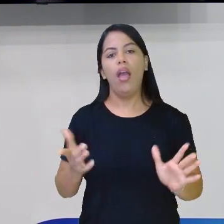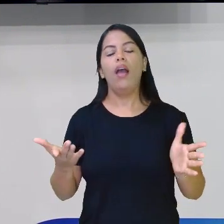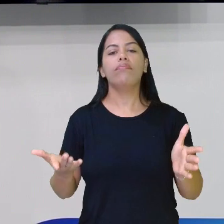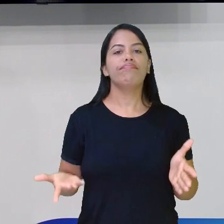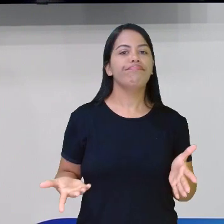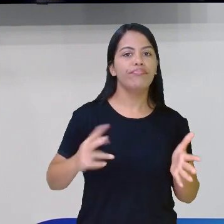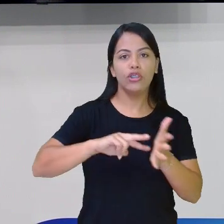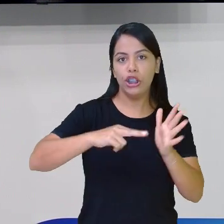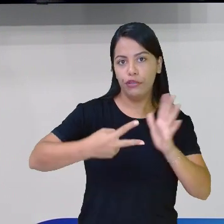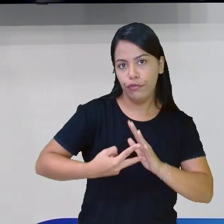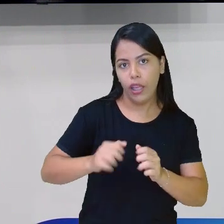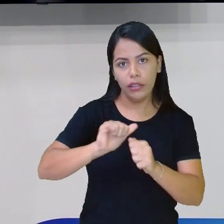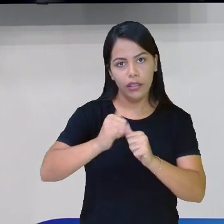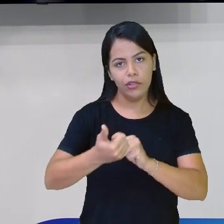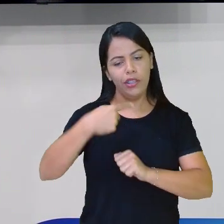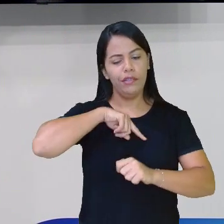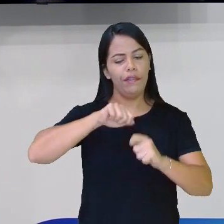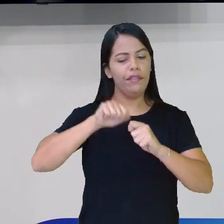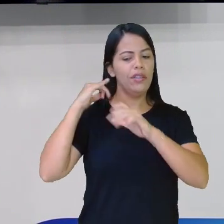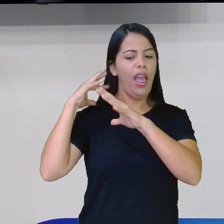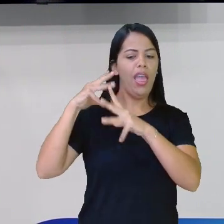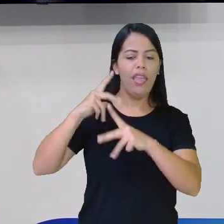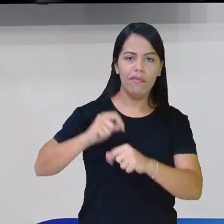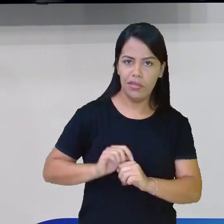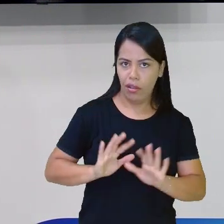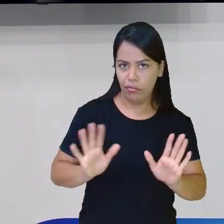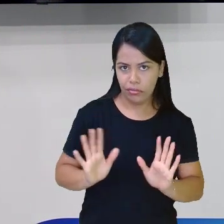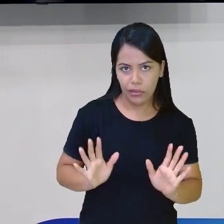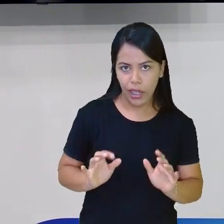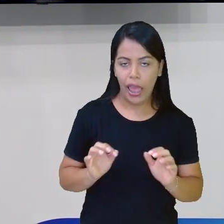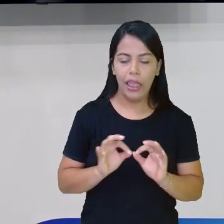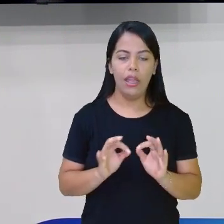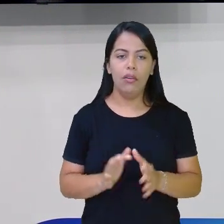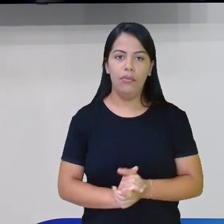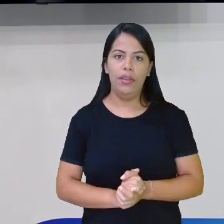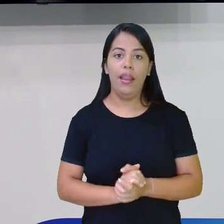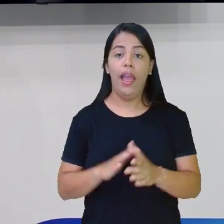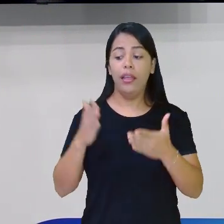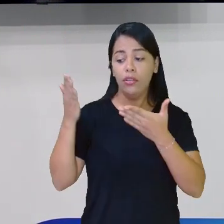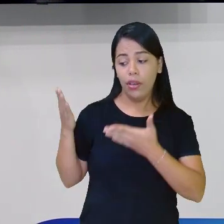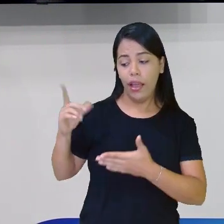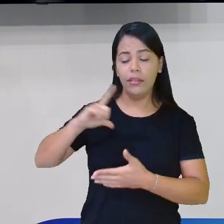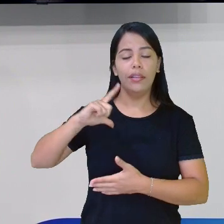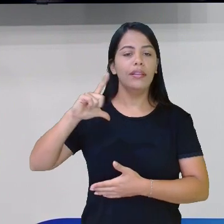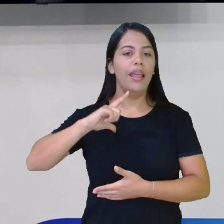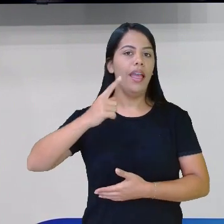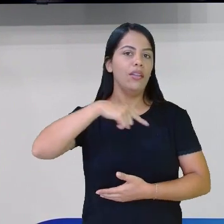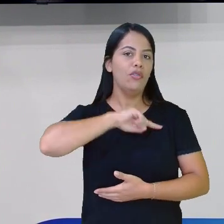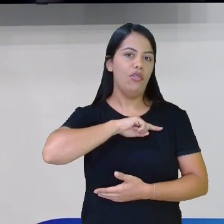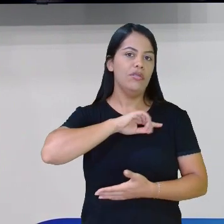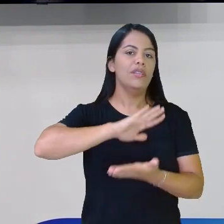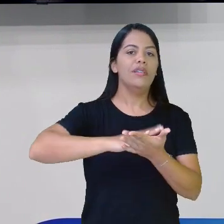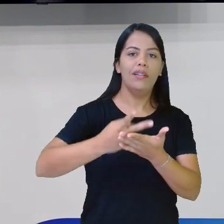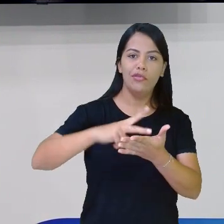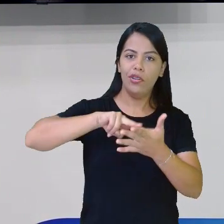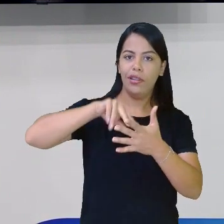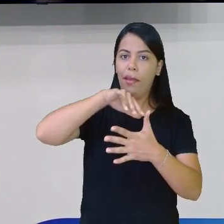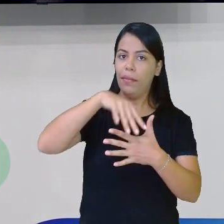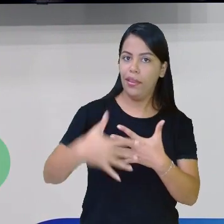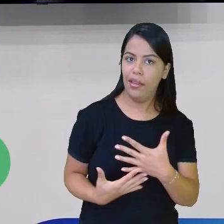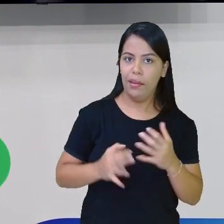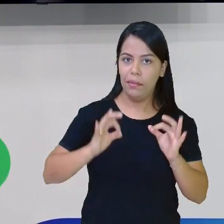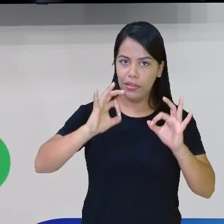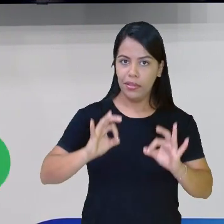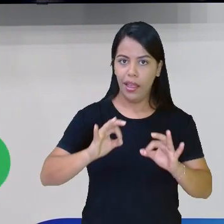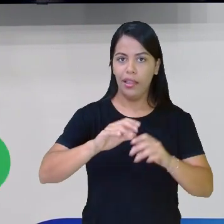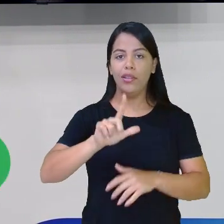revisãozinha básica. Aqui deste lado está Laysa, que é intérprete de Libras, que é a língua brasileira de